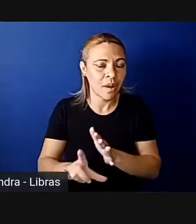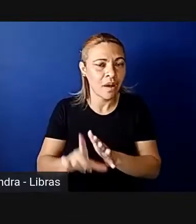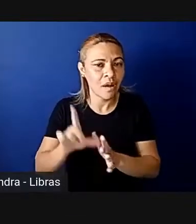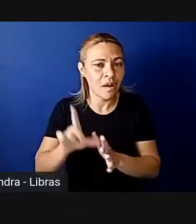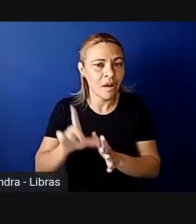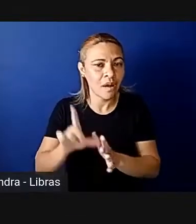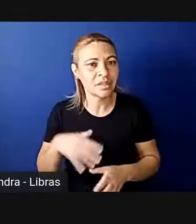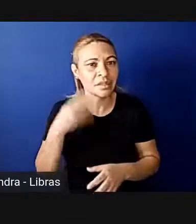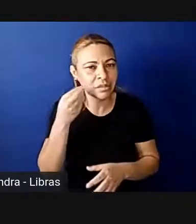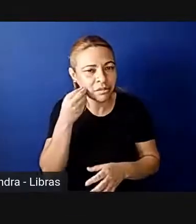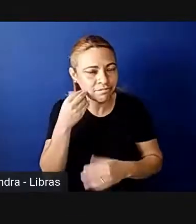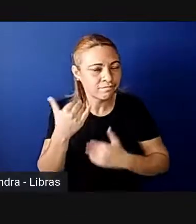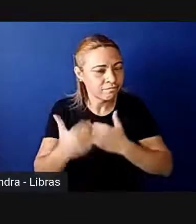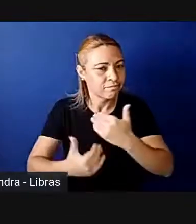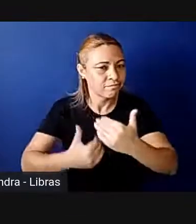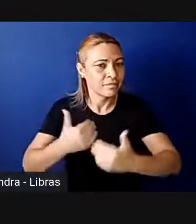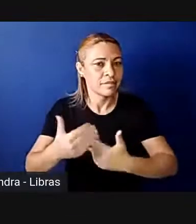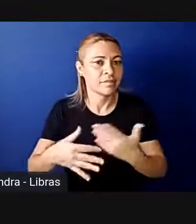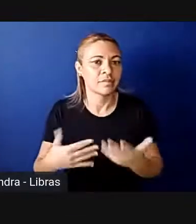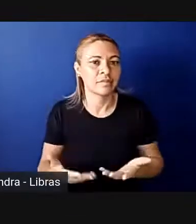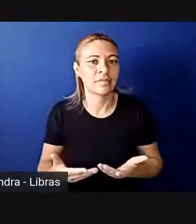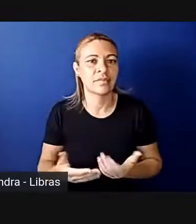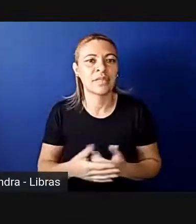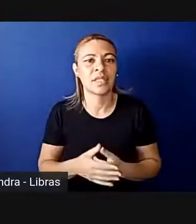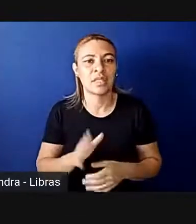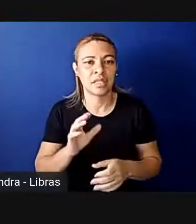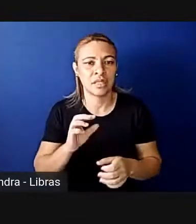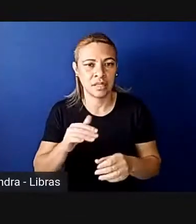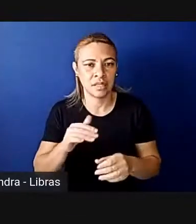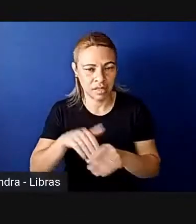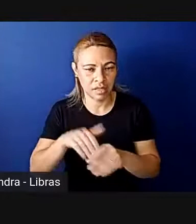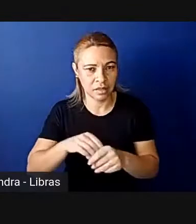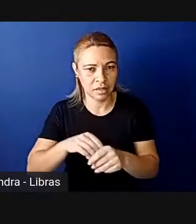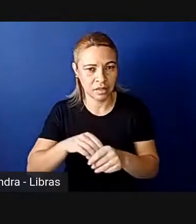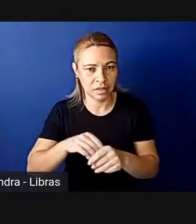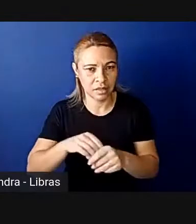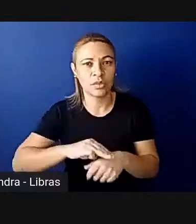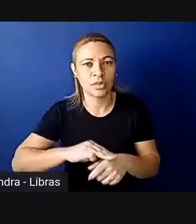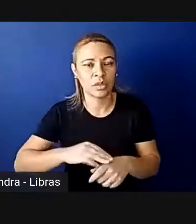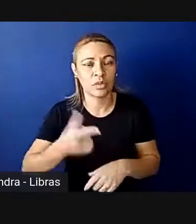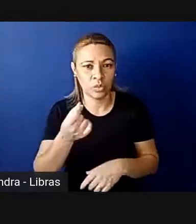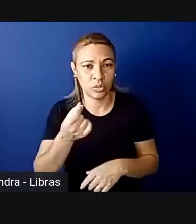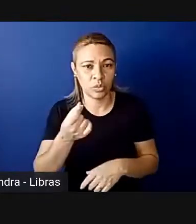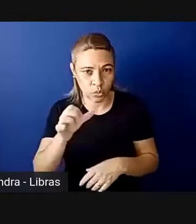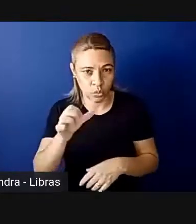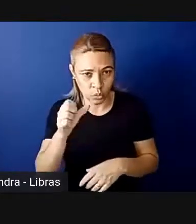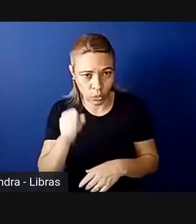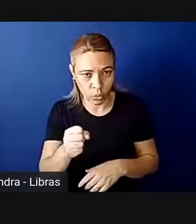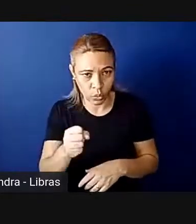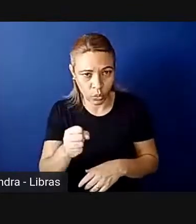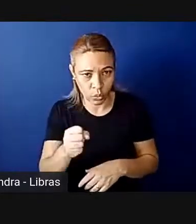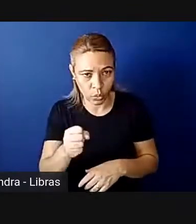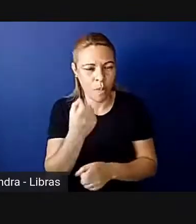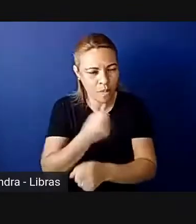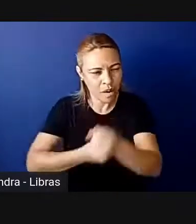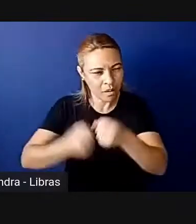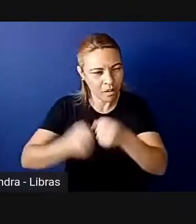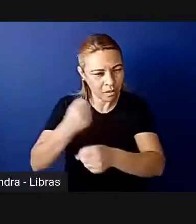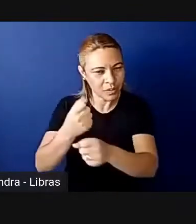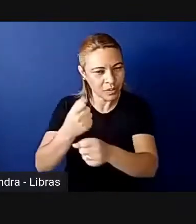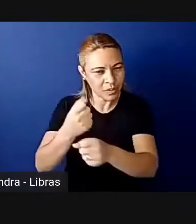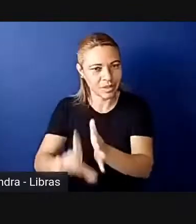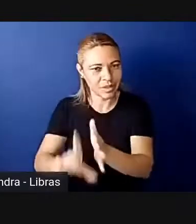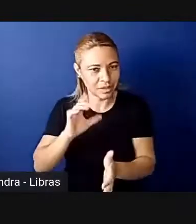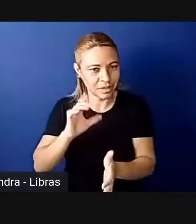recomendação. Então, nas eleições municipais de 2008, um ano antes das cotas serem